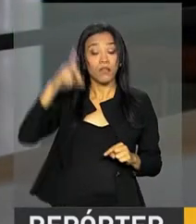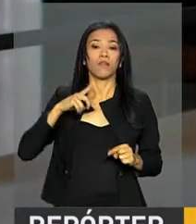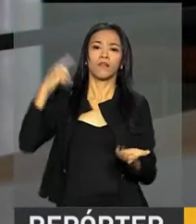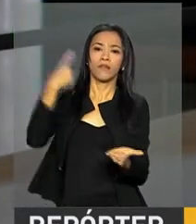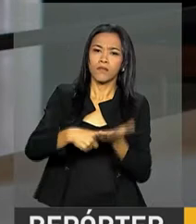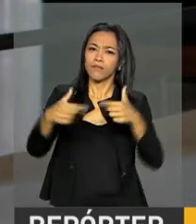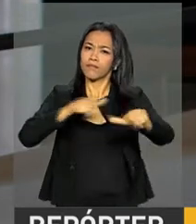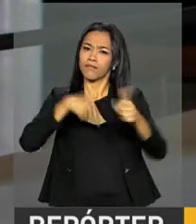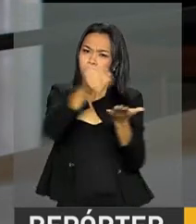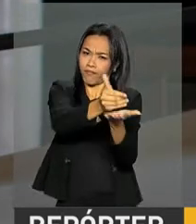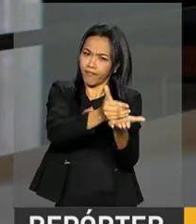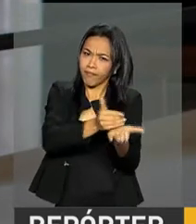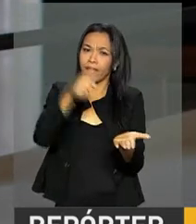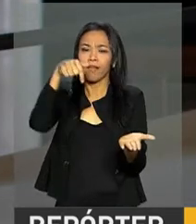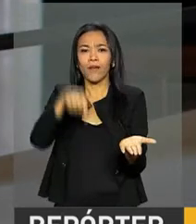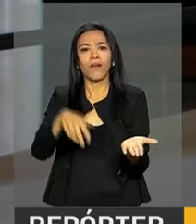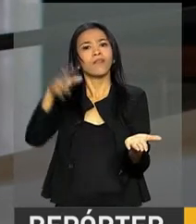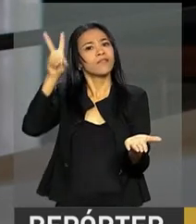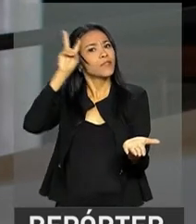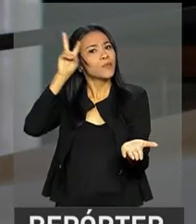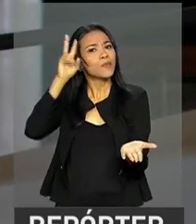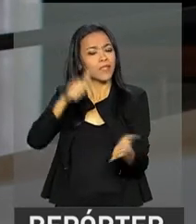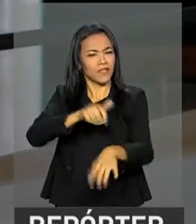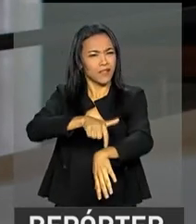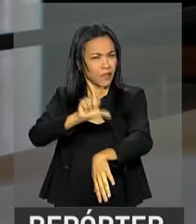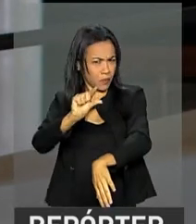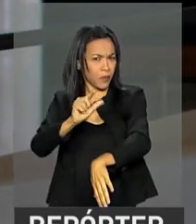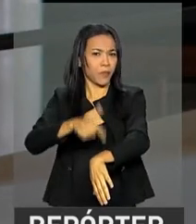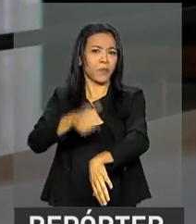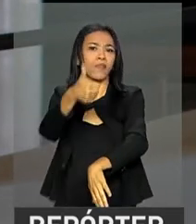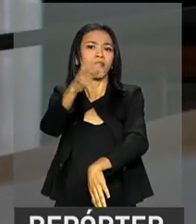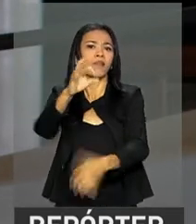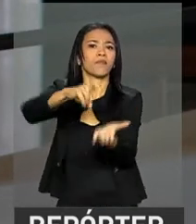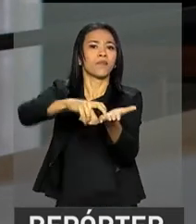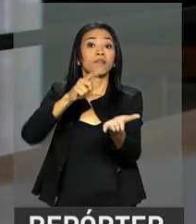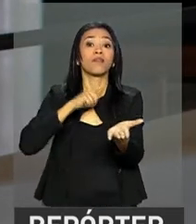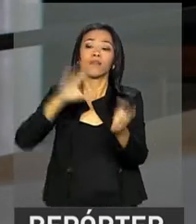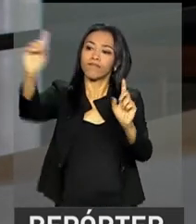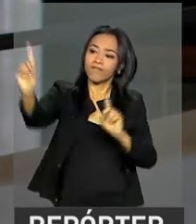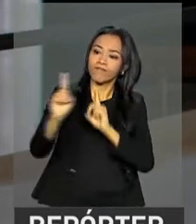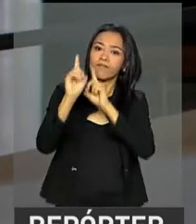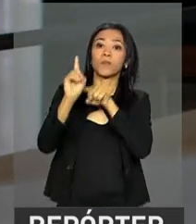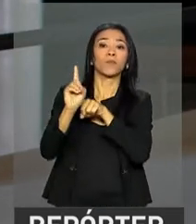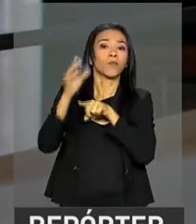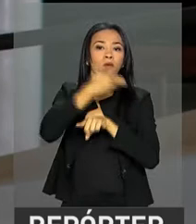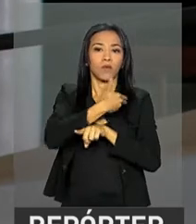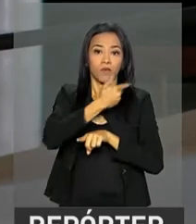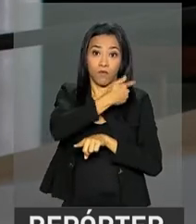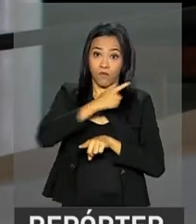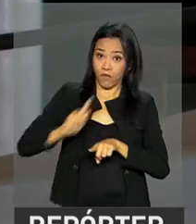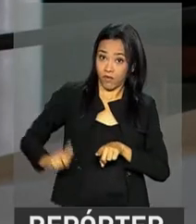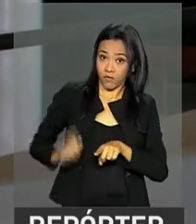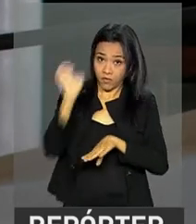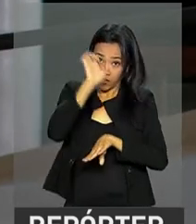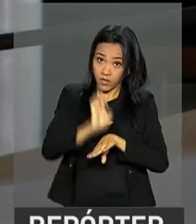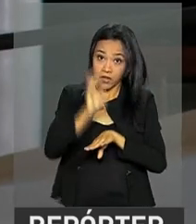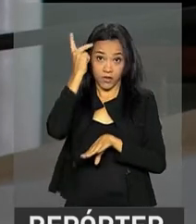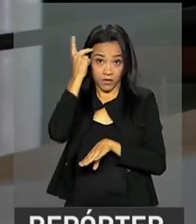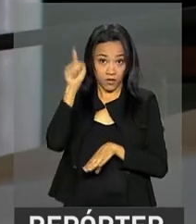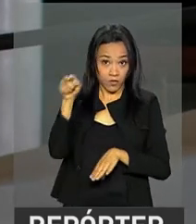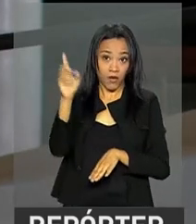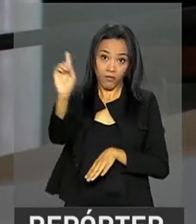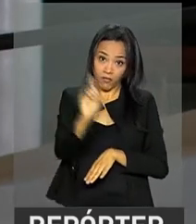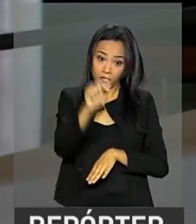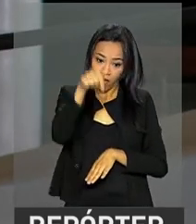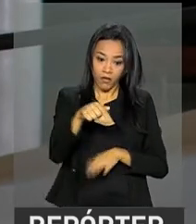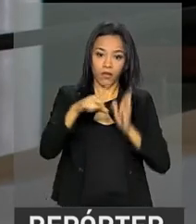Brasília, nesta segunda-feira, daqui a pouco, a partir das 10 horas da manhã, ele recebe o governador do Estado de São Paulo, governador Geraldo Alckmin, aqui